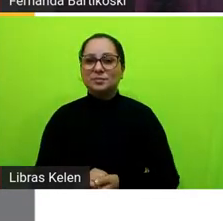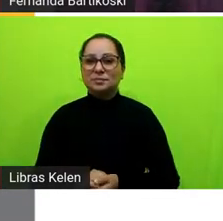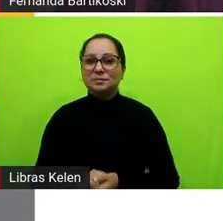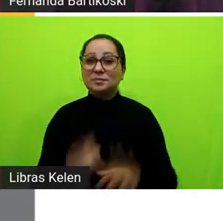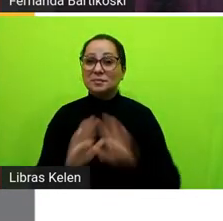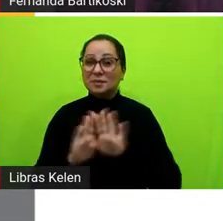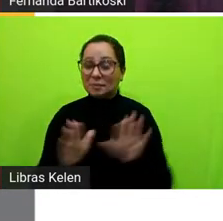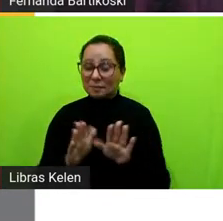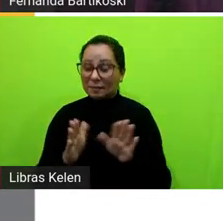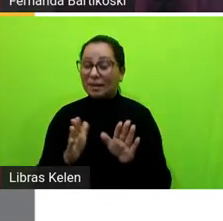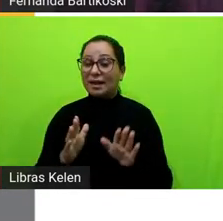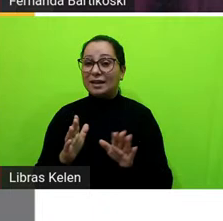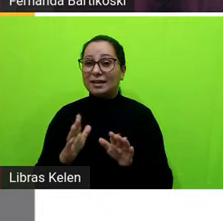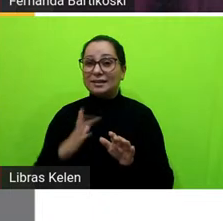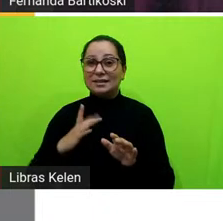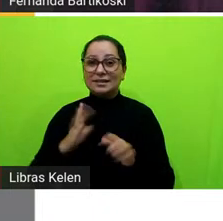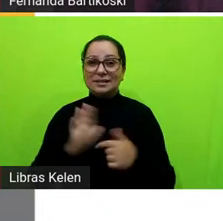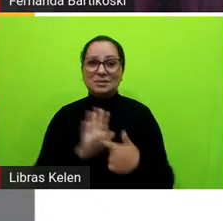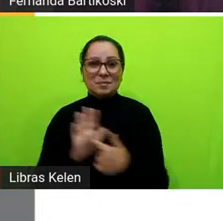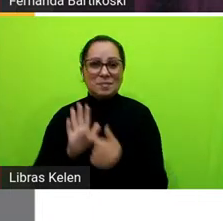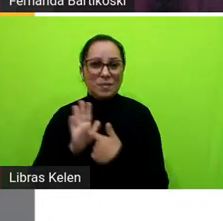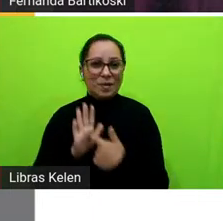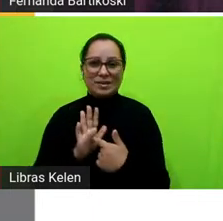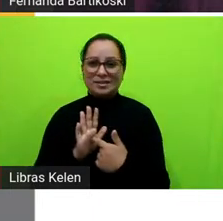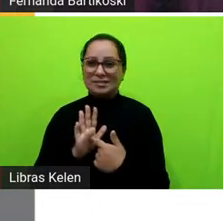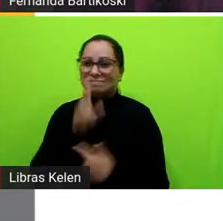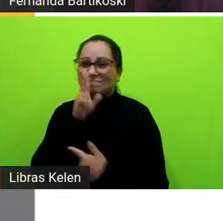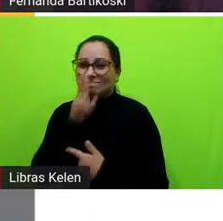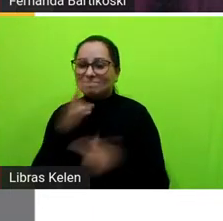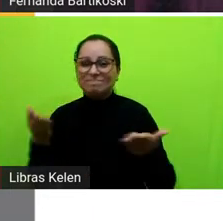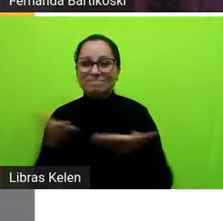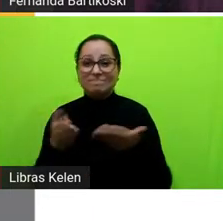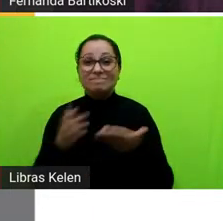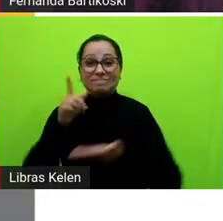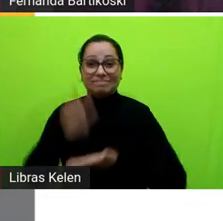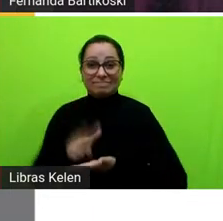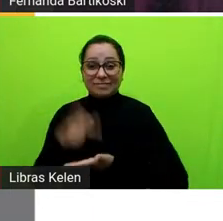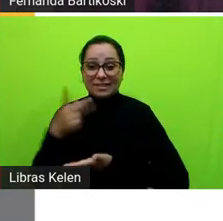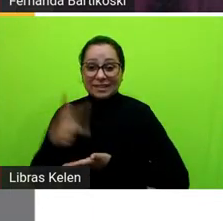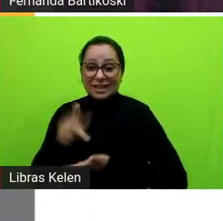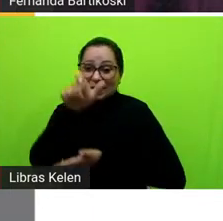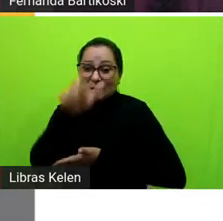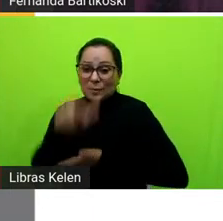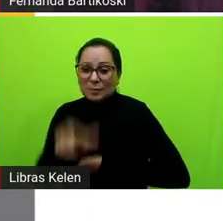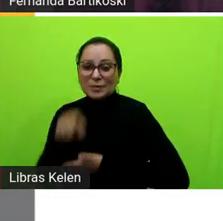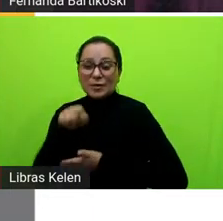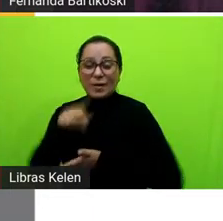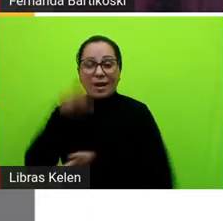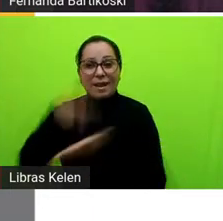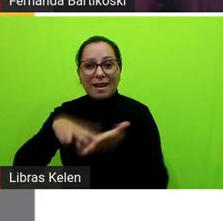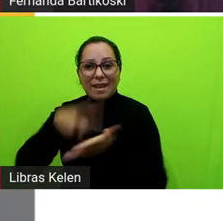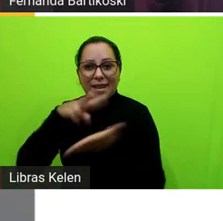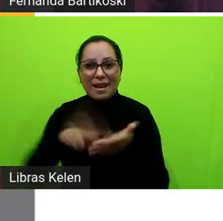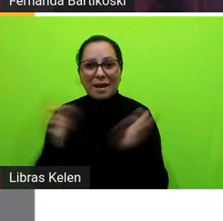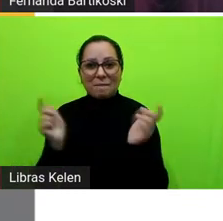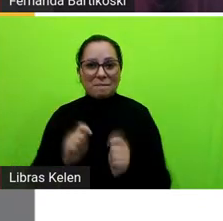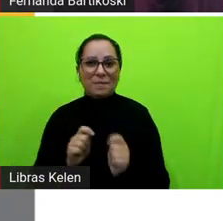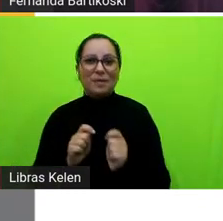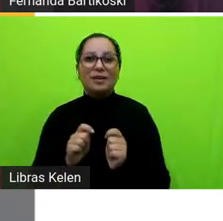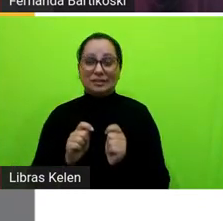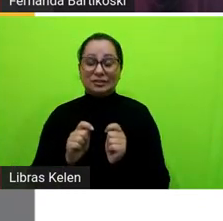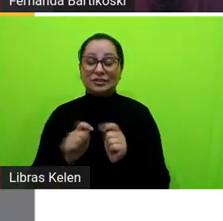em tônica em evidência é a formação desse leitor literário né com destaque para o seu